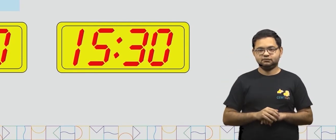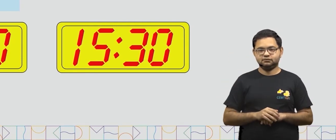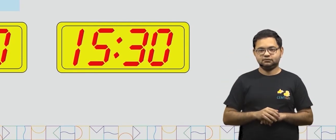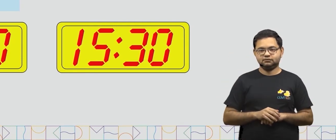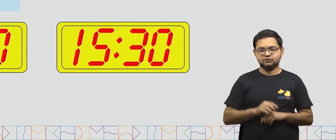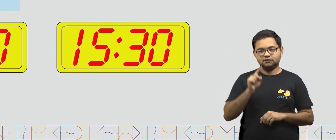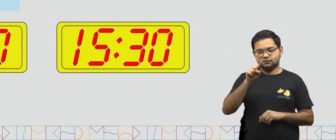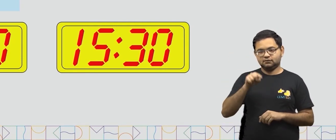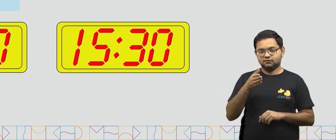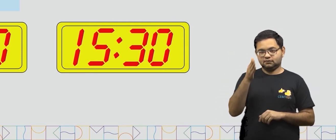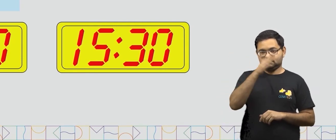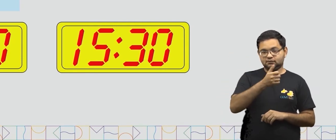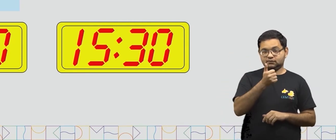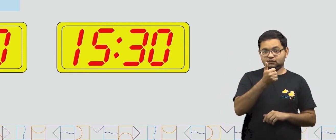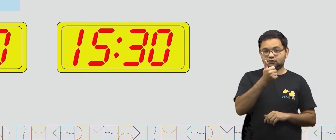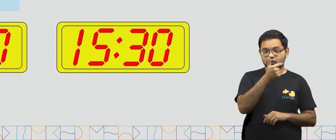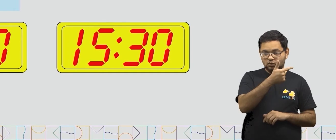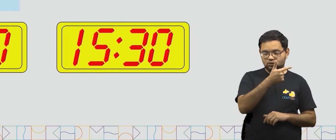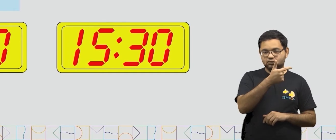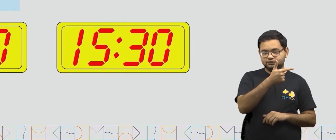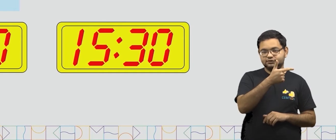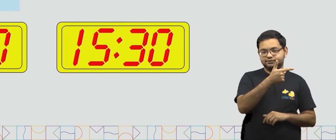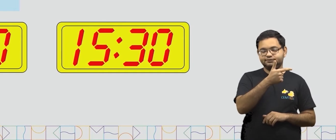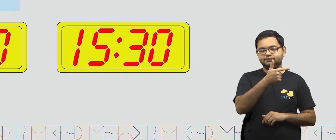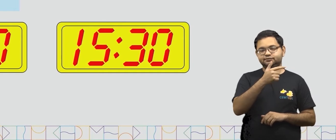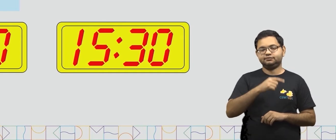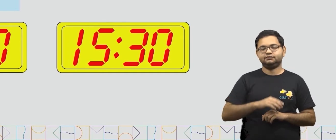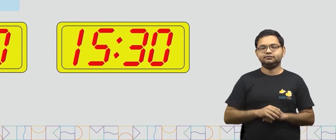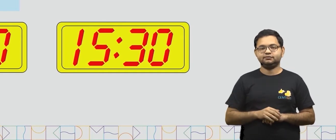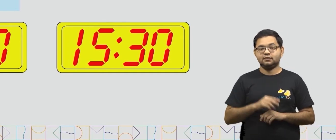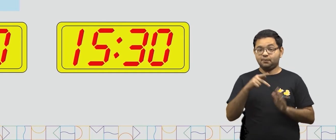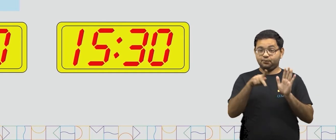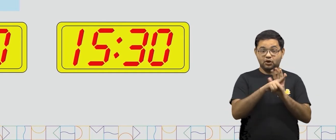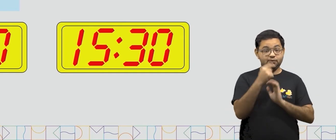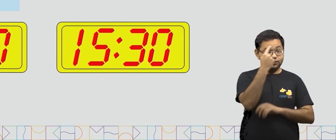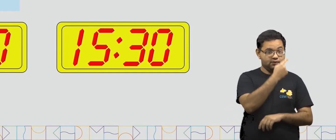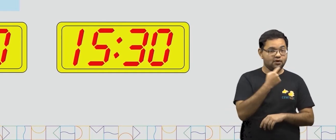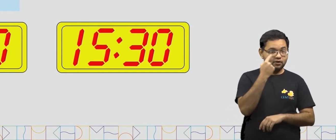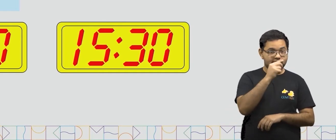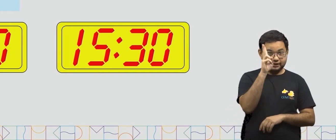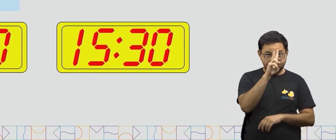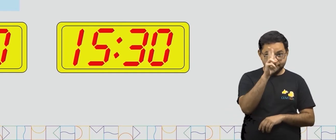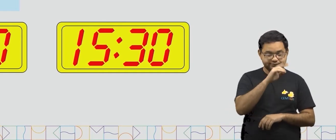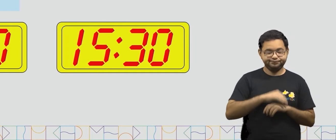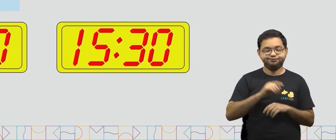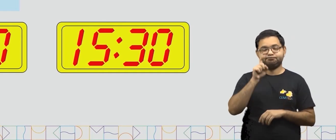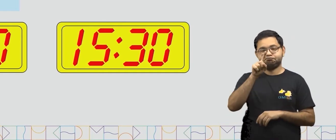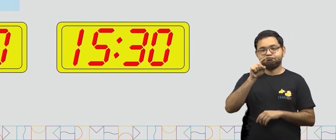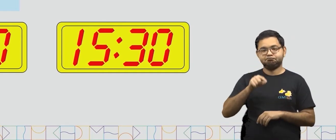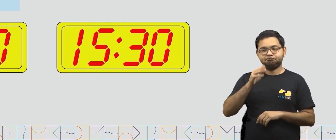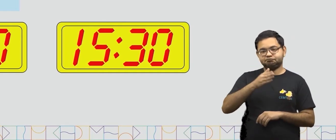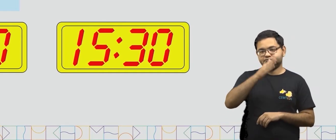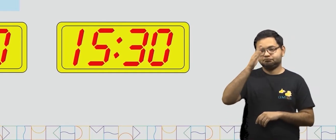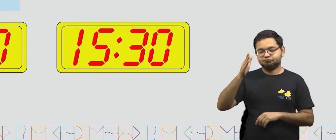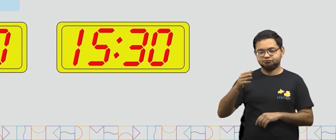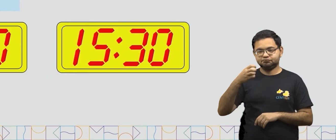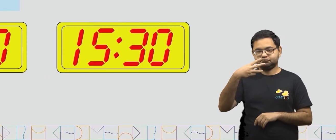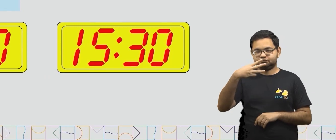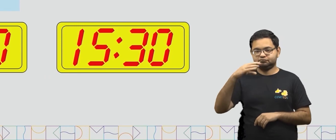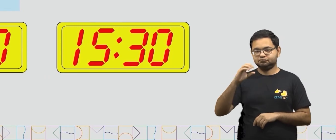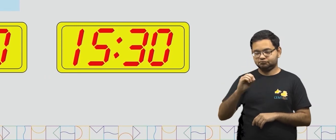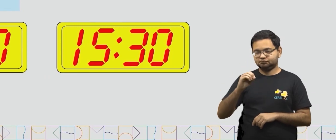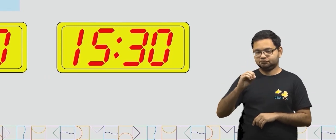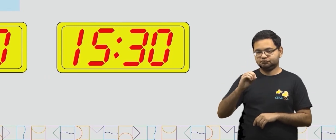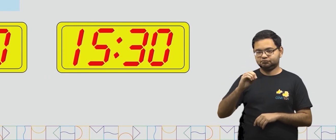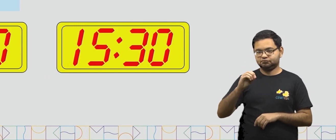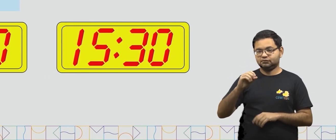12 antes dos dois pontos, que marca as horas. E após os dois pontos, nós temos o número